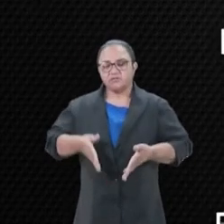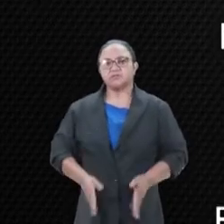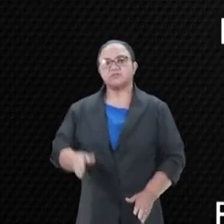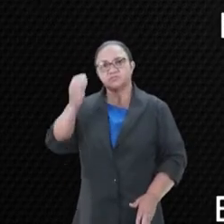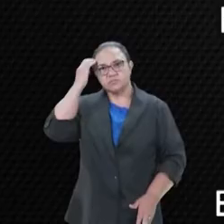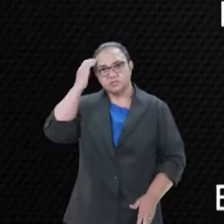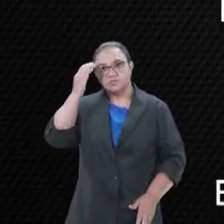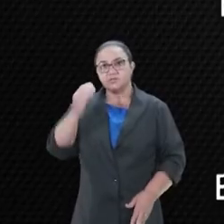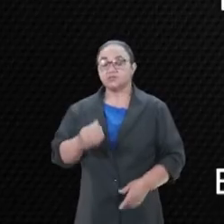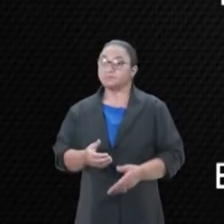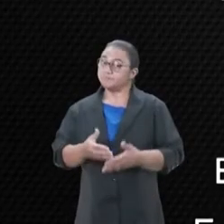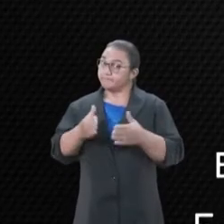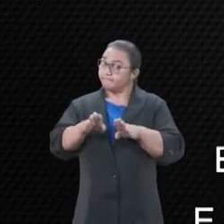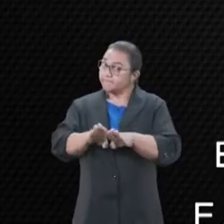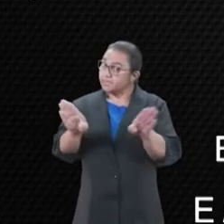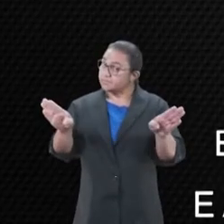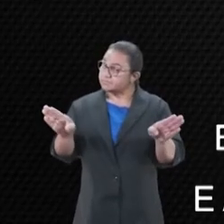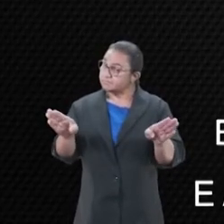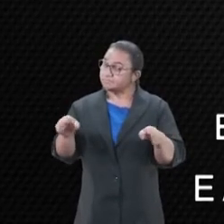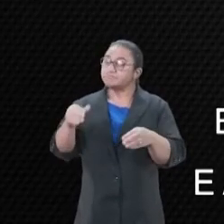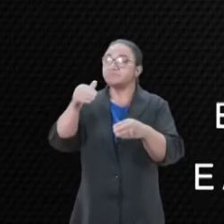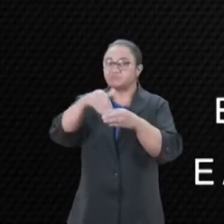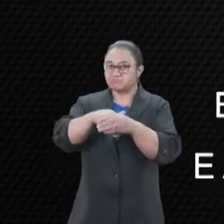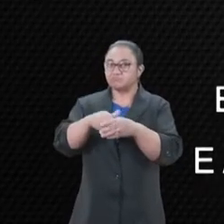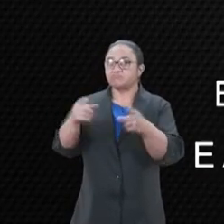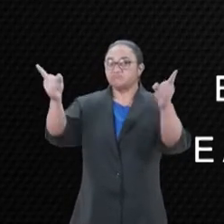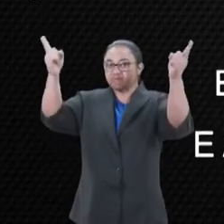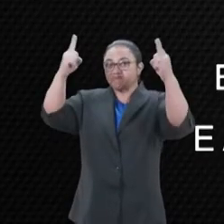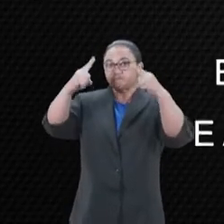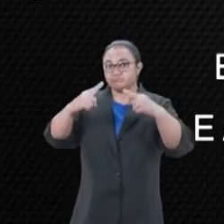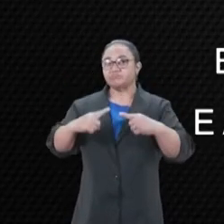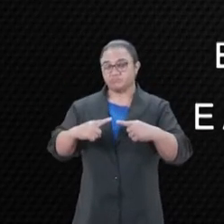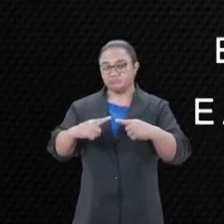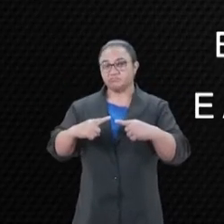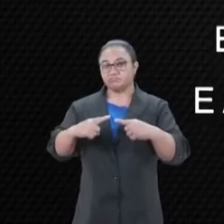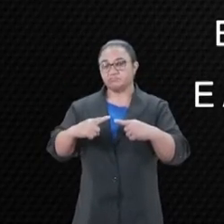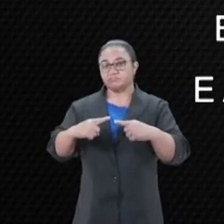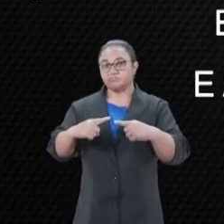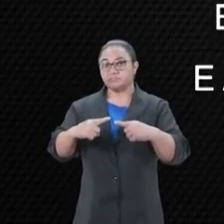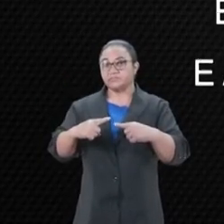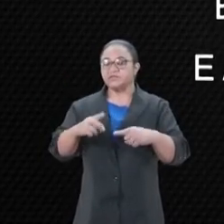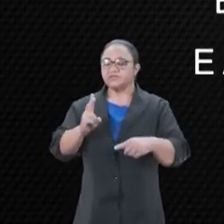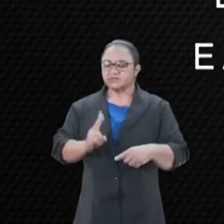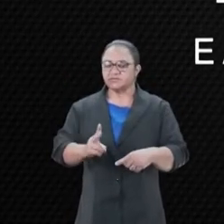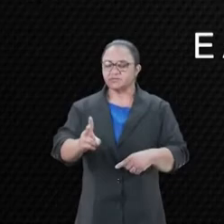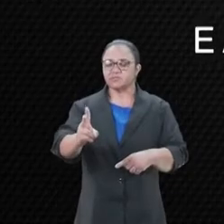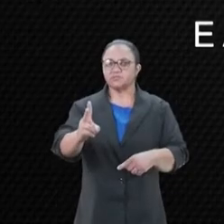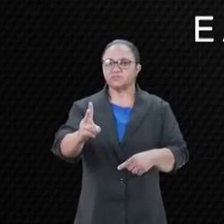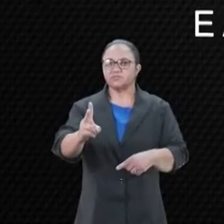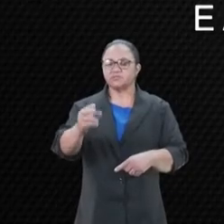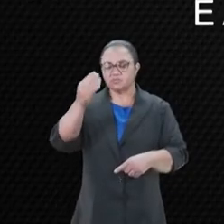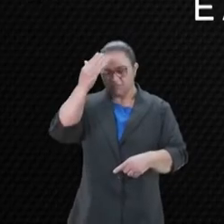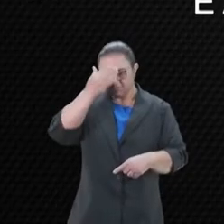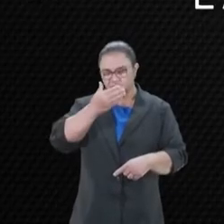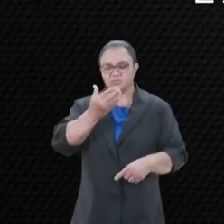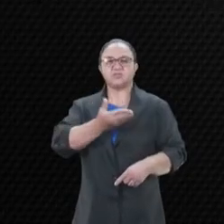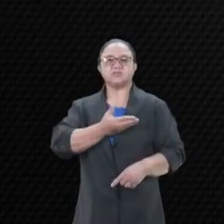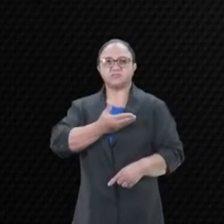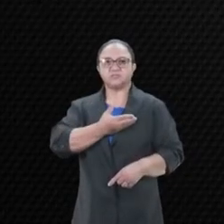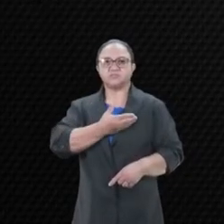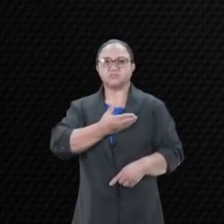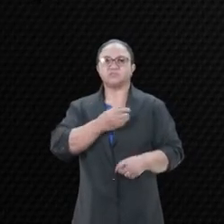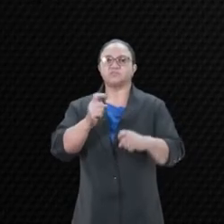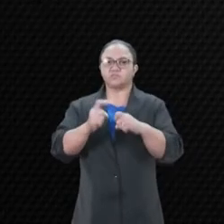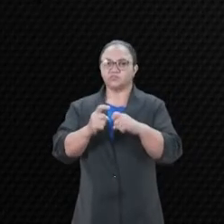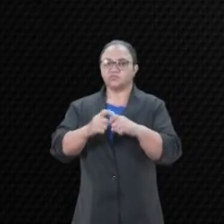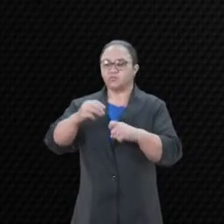Embora, nessa eleição, estivéssemos em lados opostos, sempre tivemos respeito e amizade